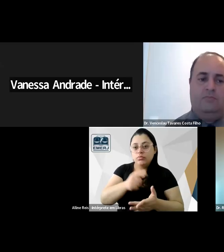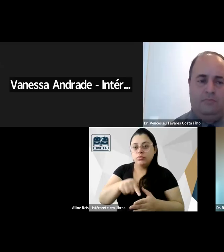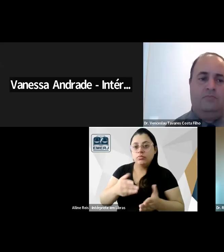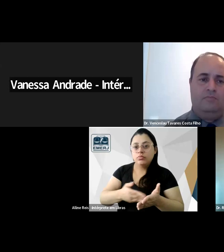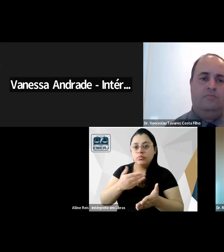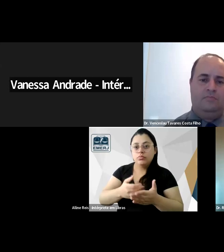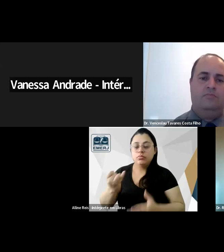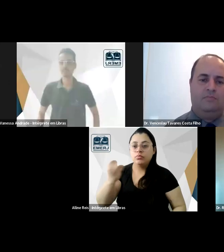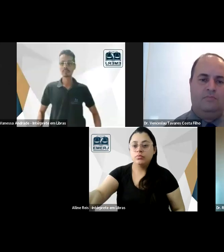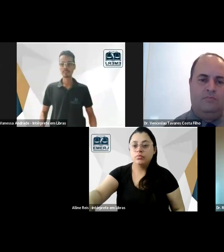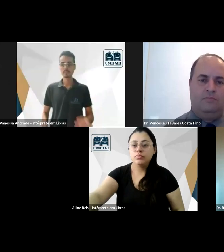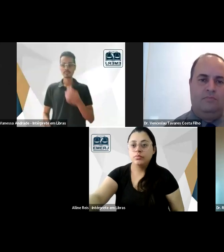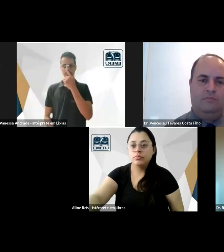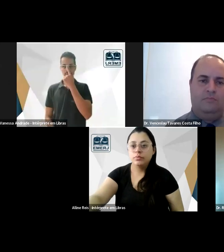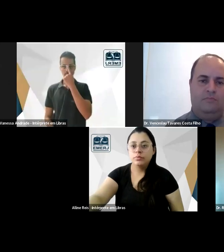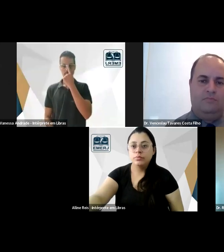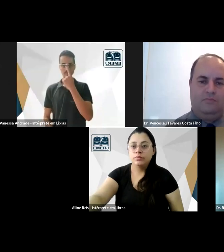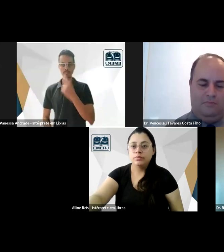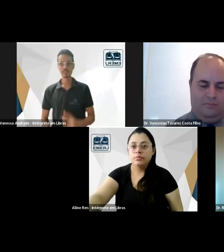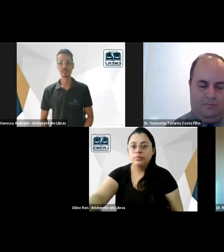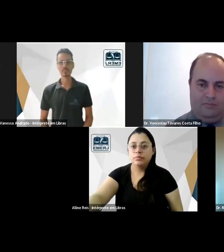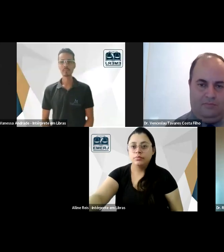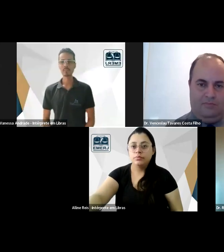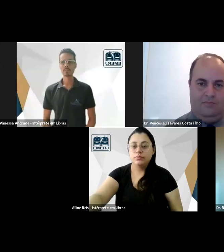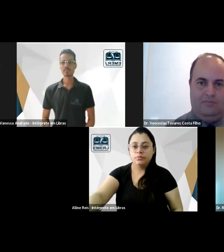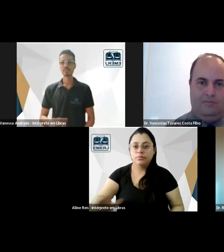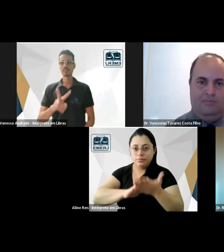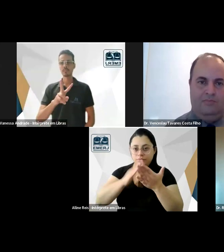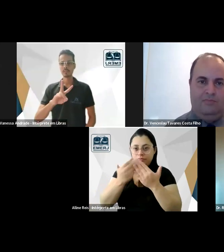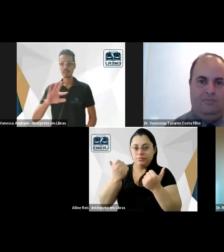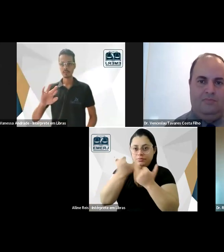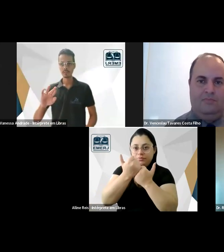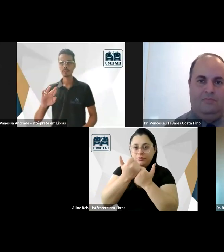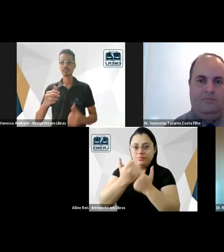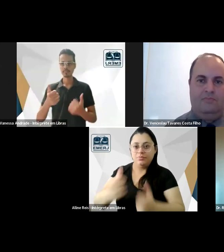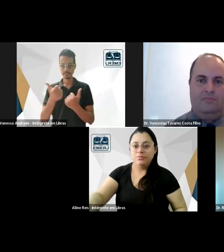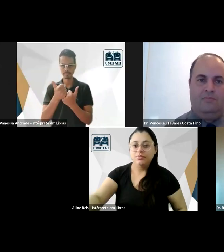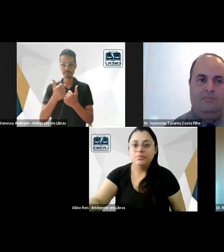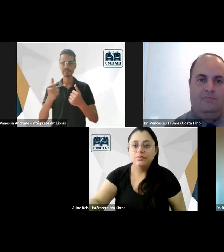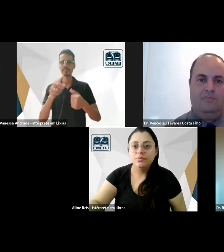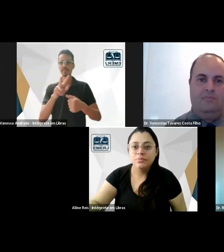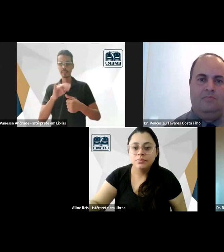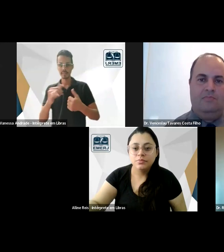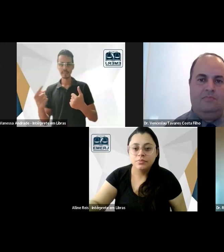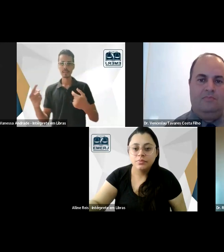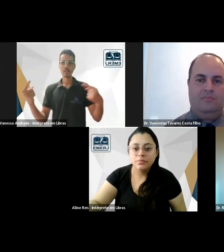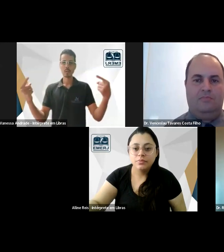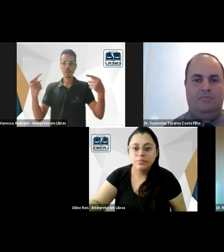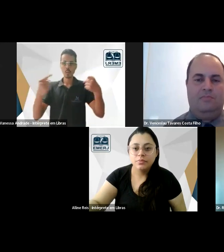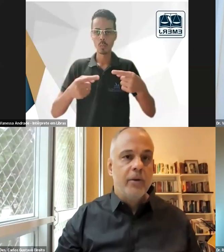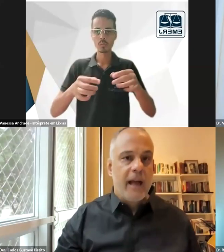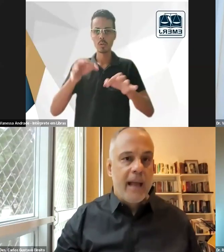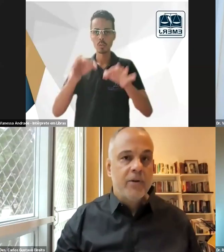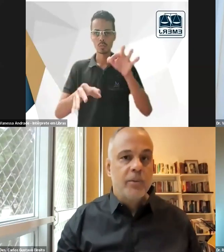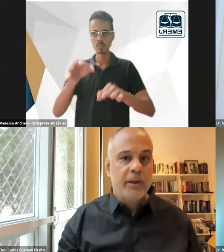pensamento do Tobias Barreto e ele vai contra o cientificismo jurídico penal que estava